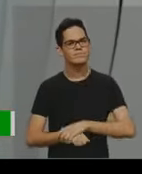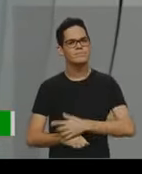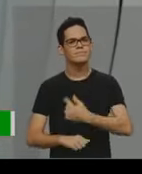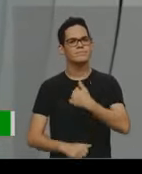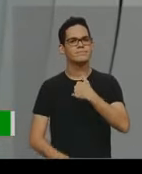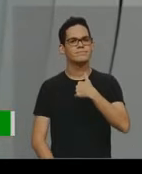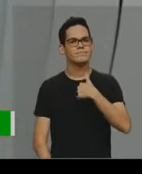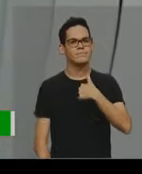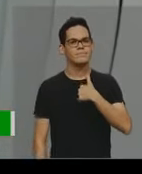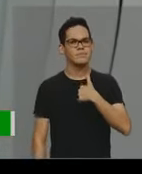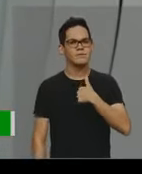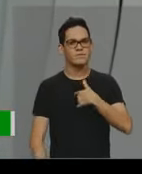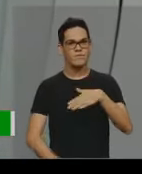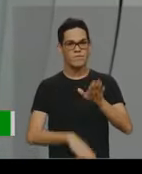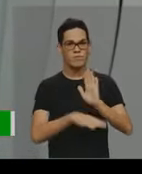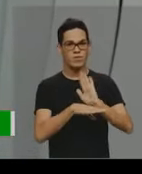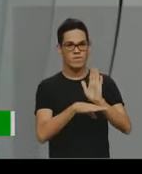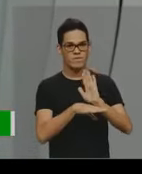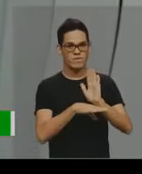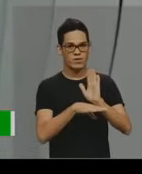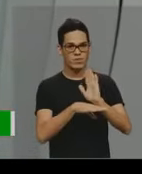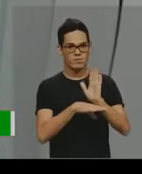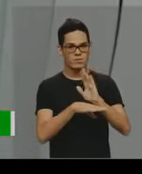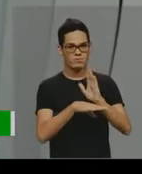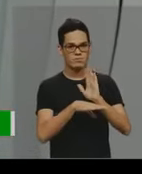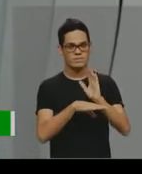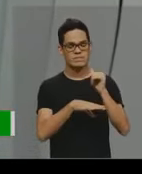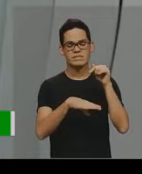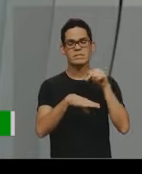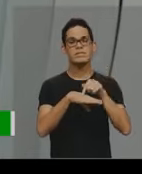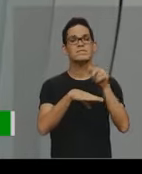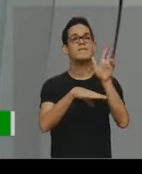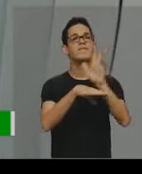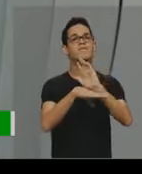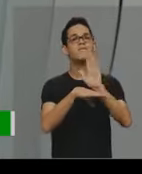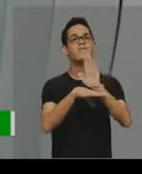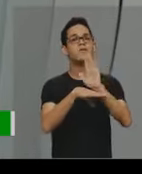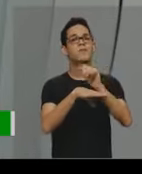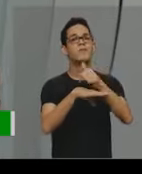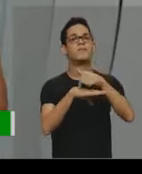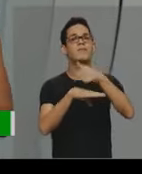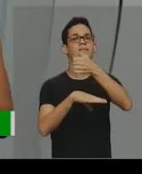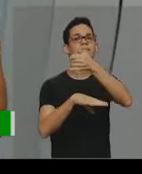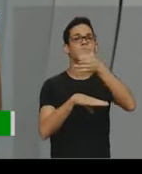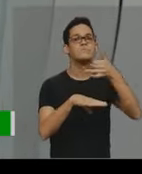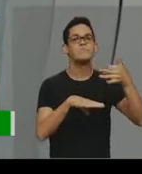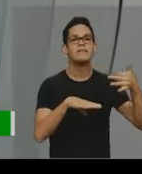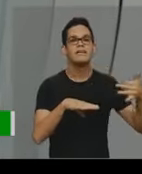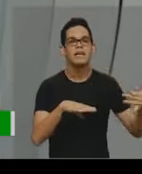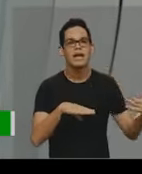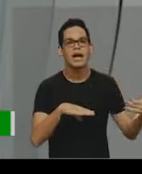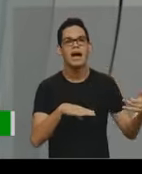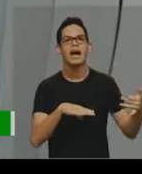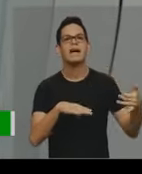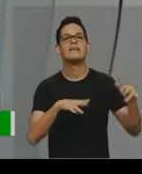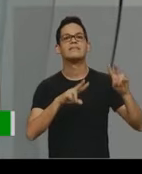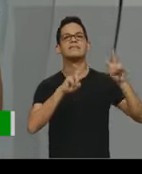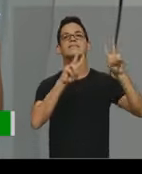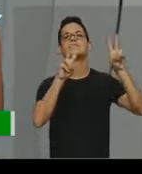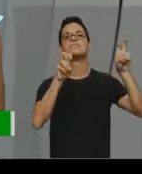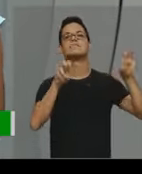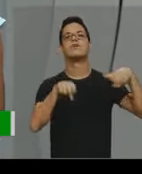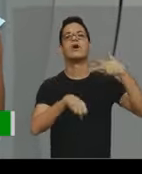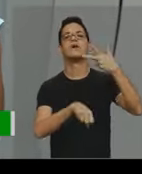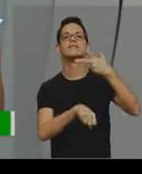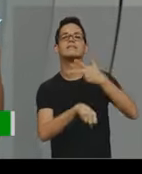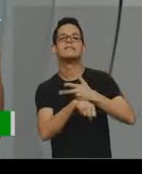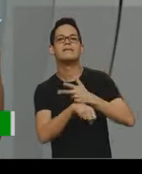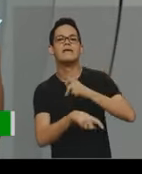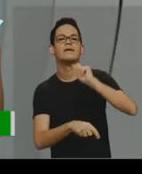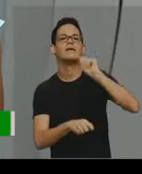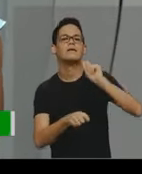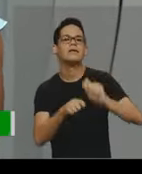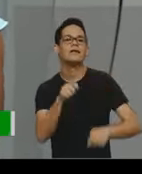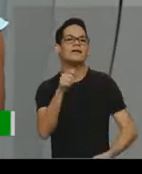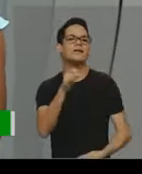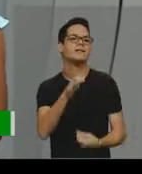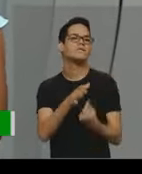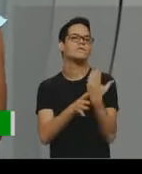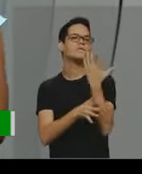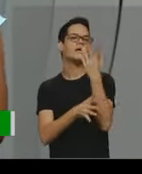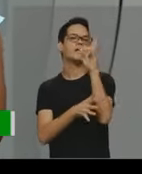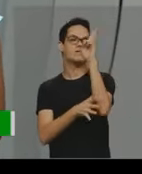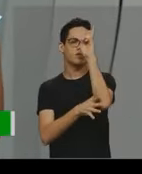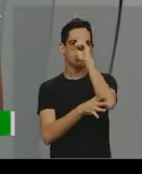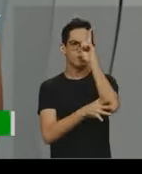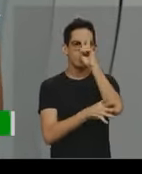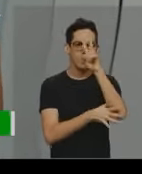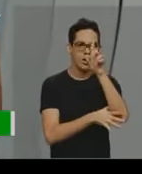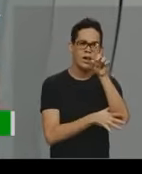né, um filme que vai tratar justamente do cinema, né, de quando surgiu o cinema,